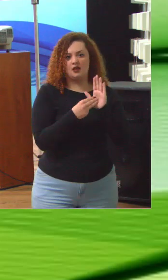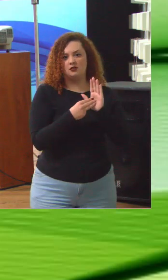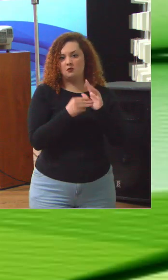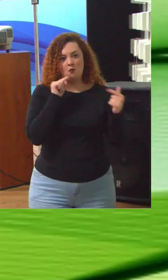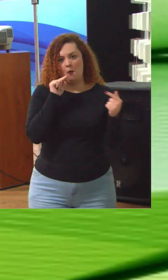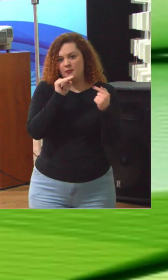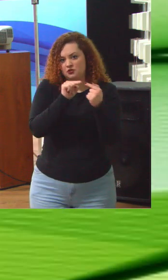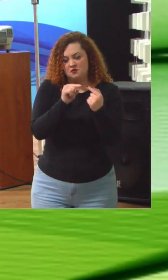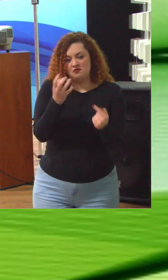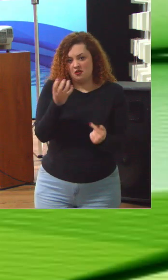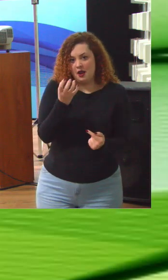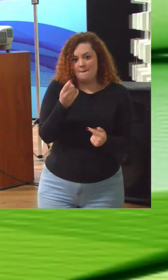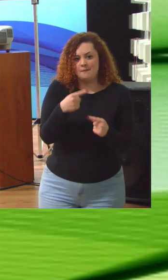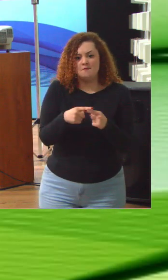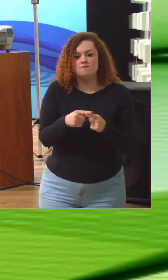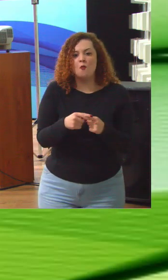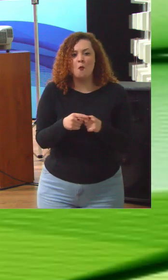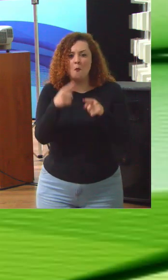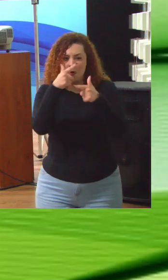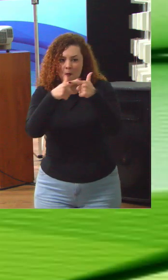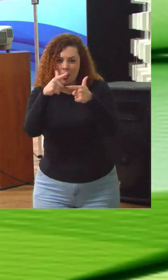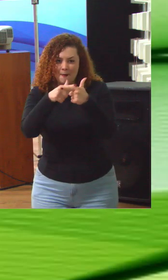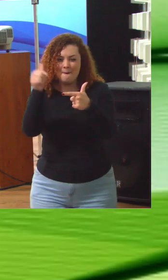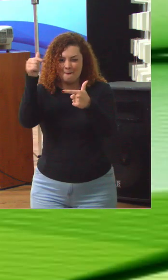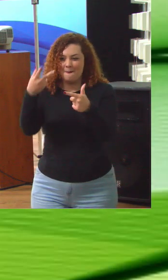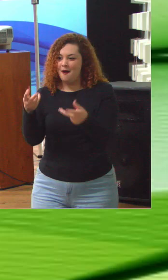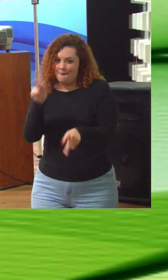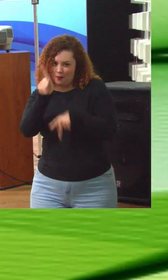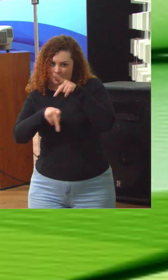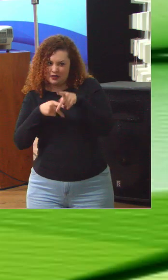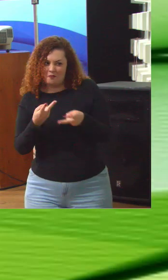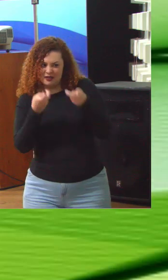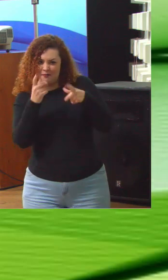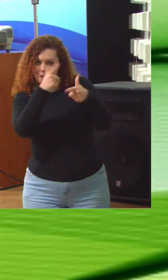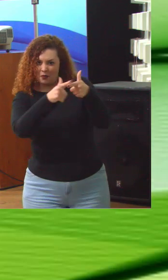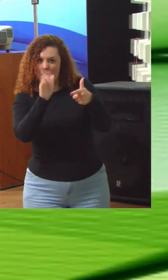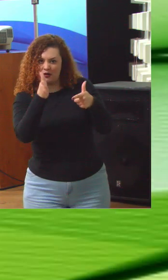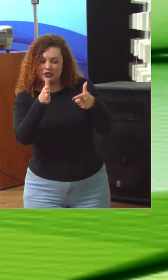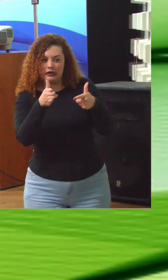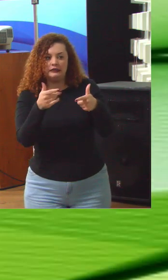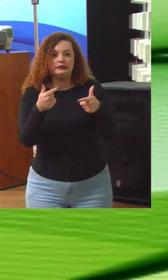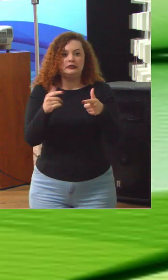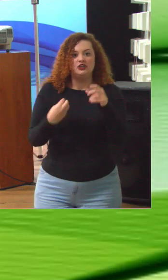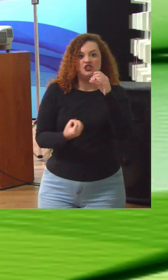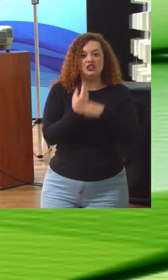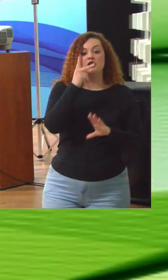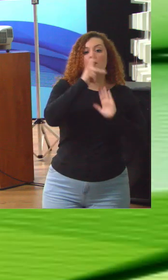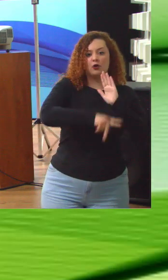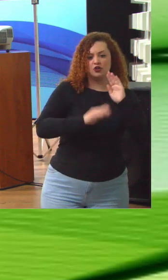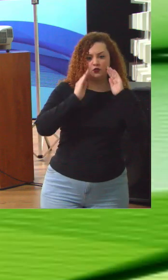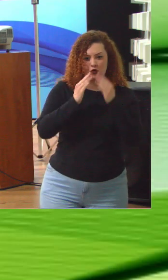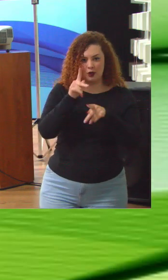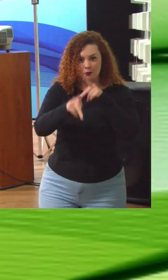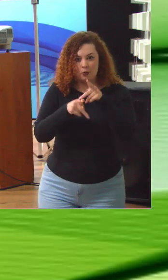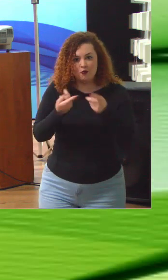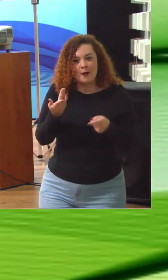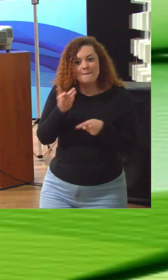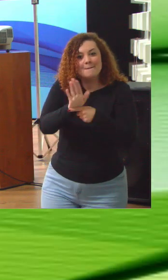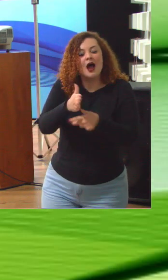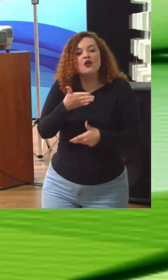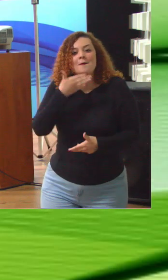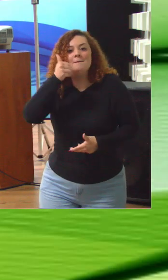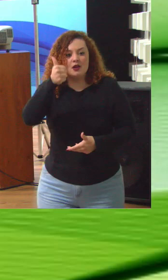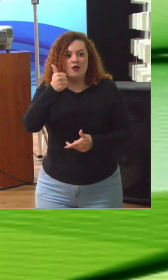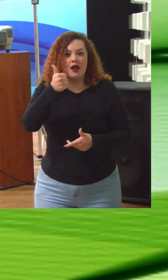quer alcançar para corrigir um problema reconhecido pela população e politicamente dentro do país, mas que depende